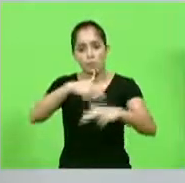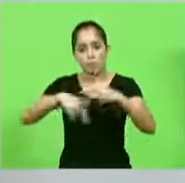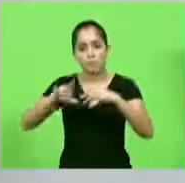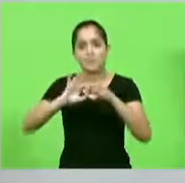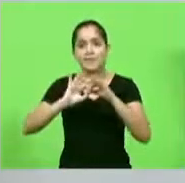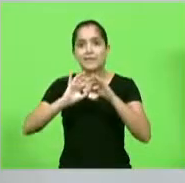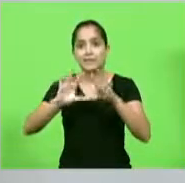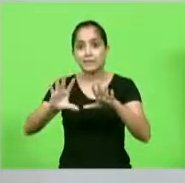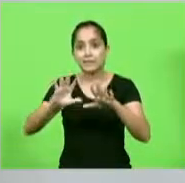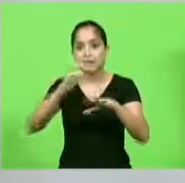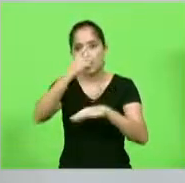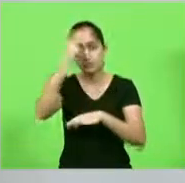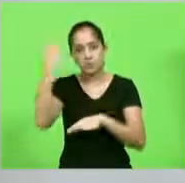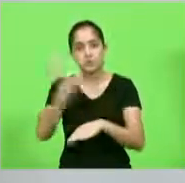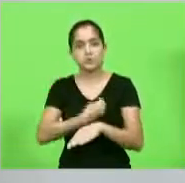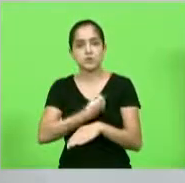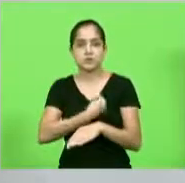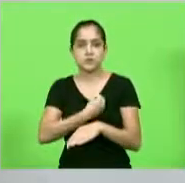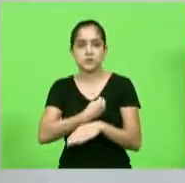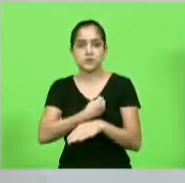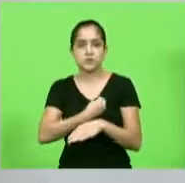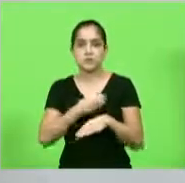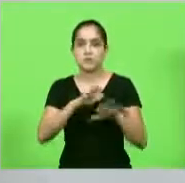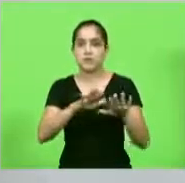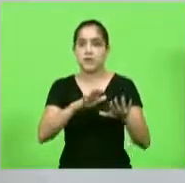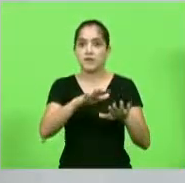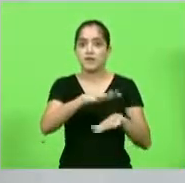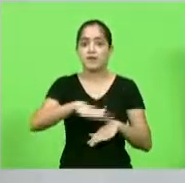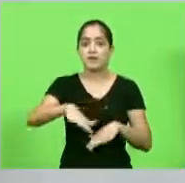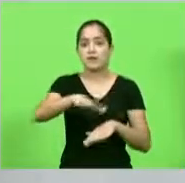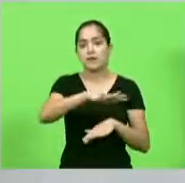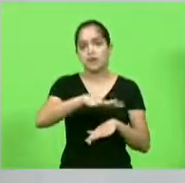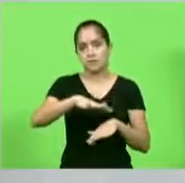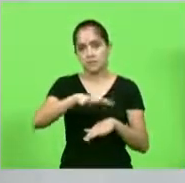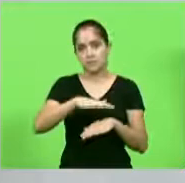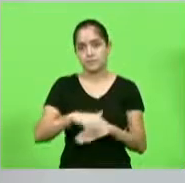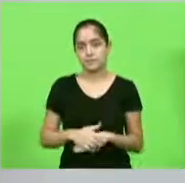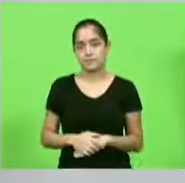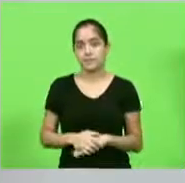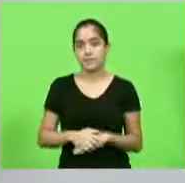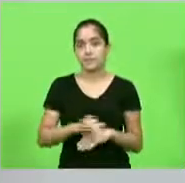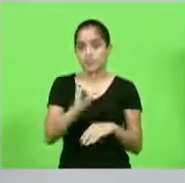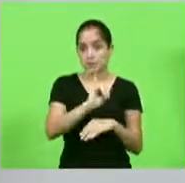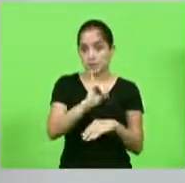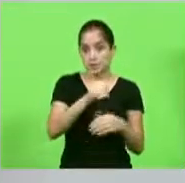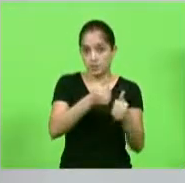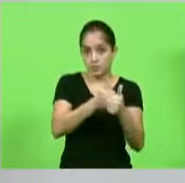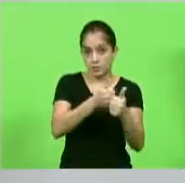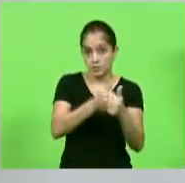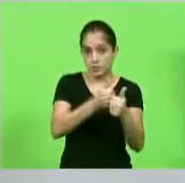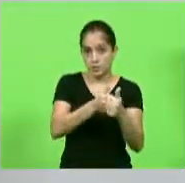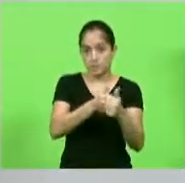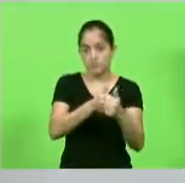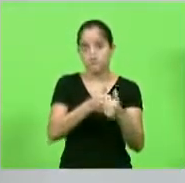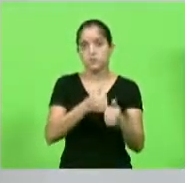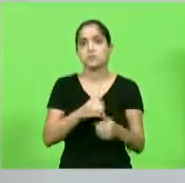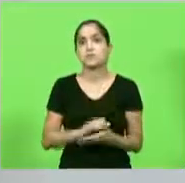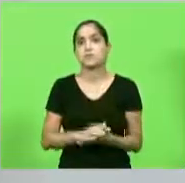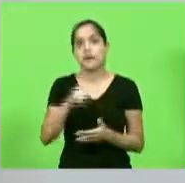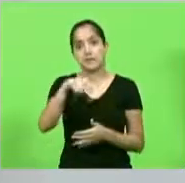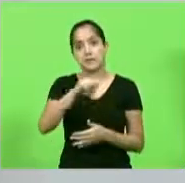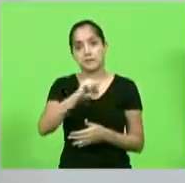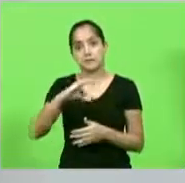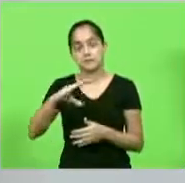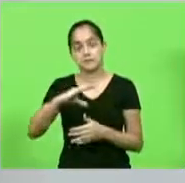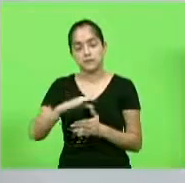livre aos moradores remanescentes do Parque Nacional da Serra do Itajaí, localizado no Vale do Itajaí em Santa